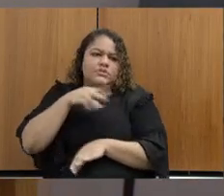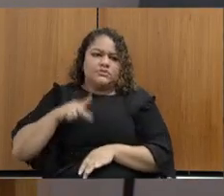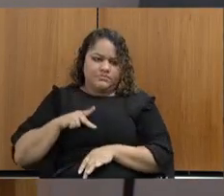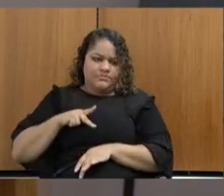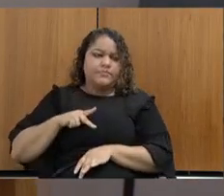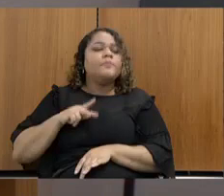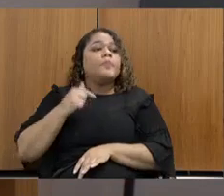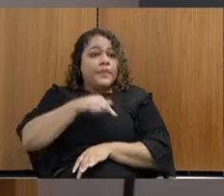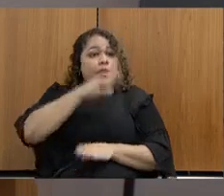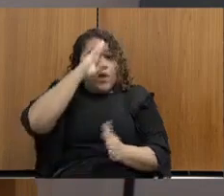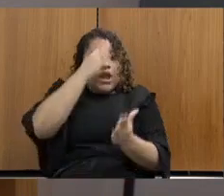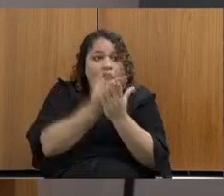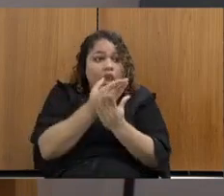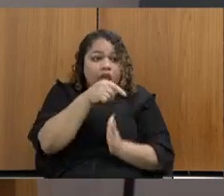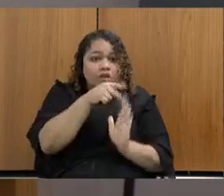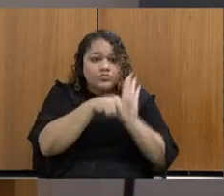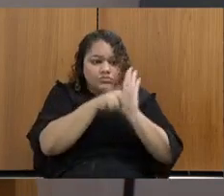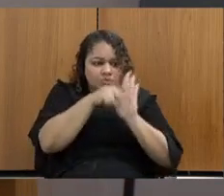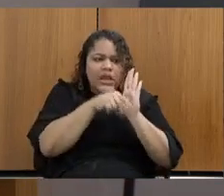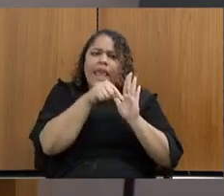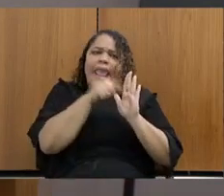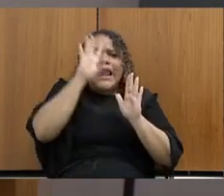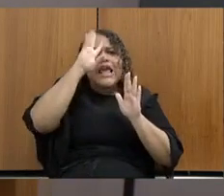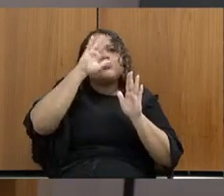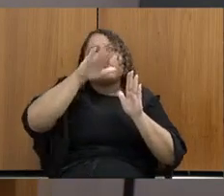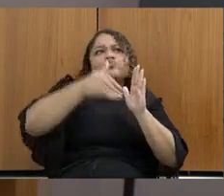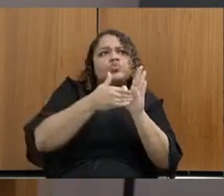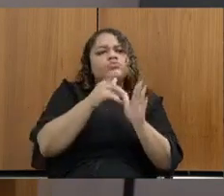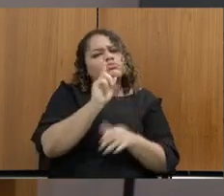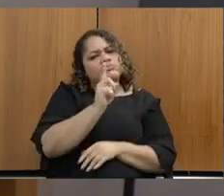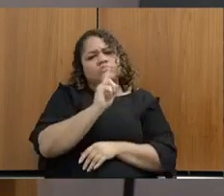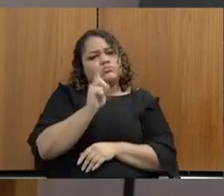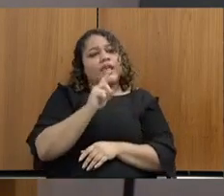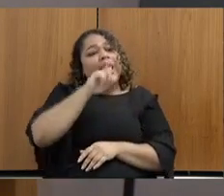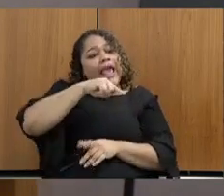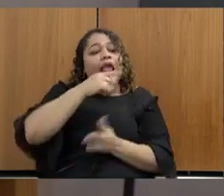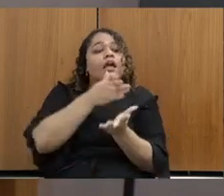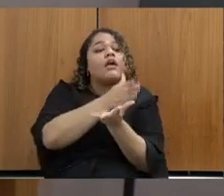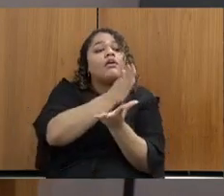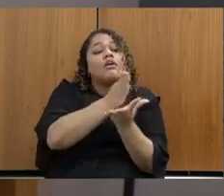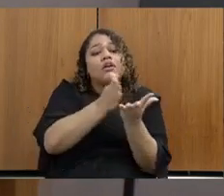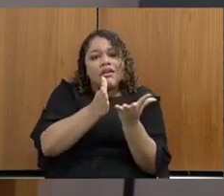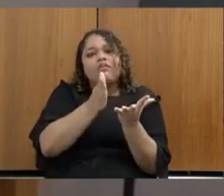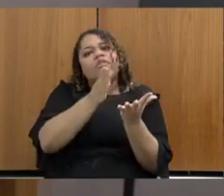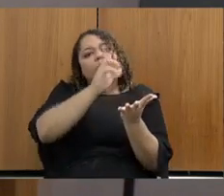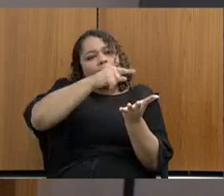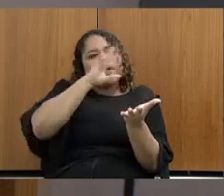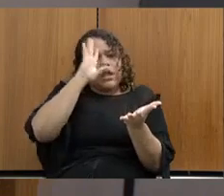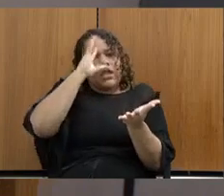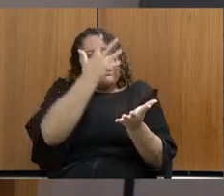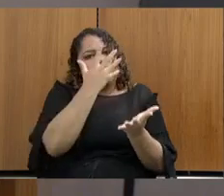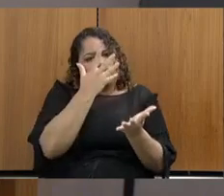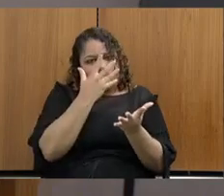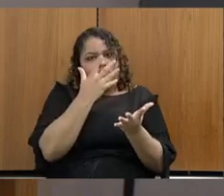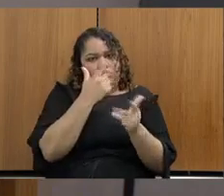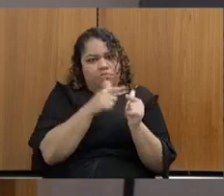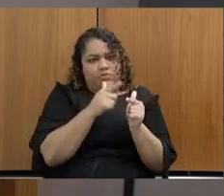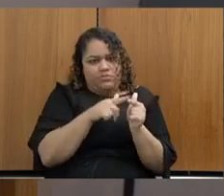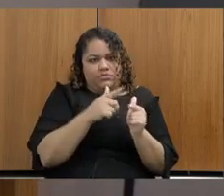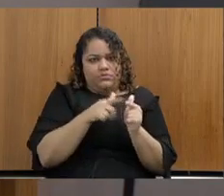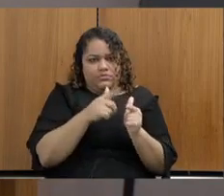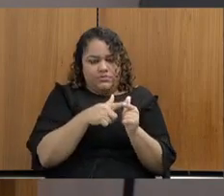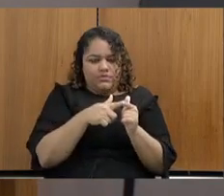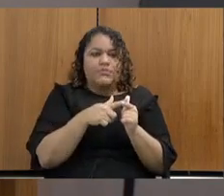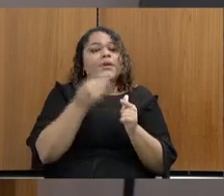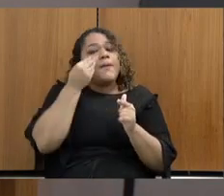acho que a APAC, ela não resolve todos os problemas, ela é mais um braço para a resolução dos problemas no que nós temos no que diz respeito à ressocialização